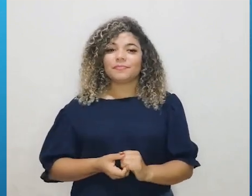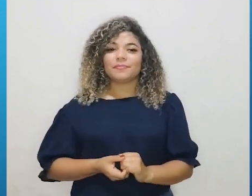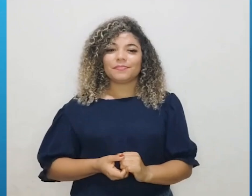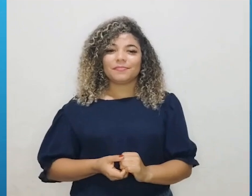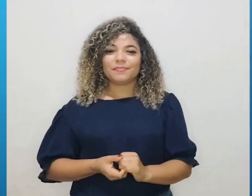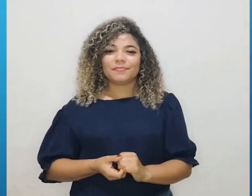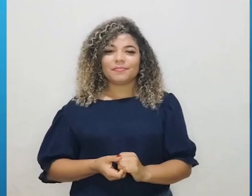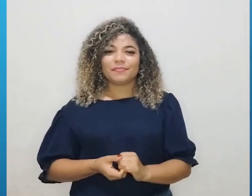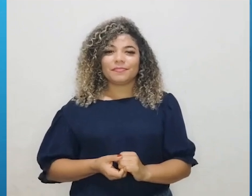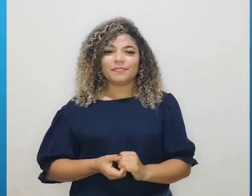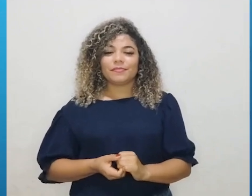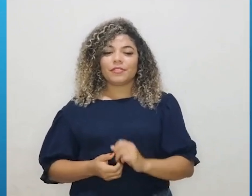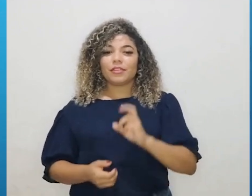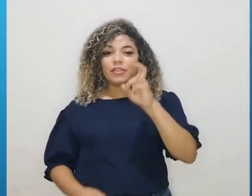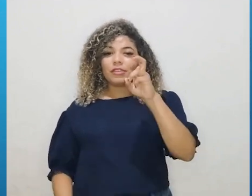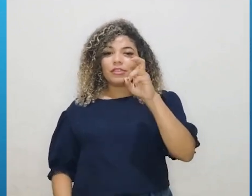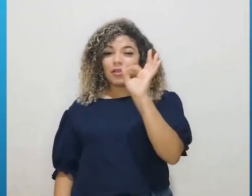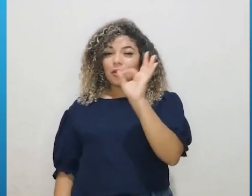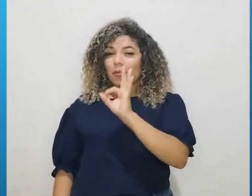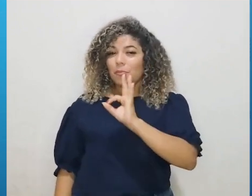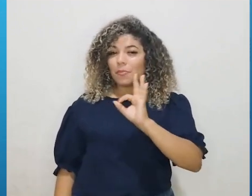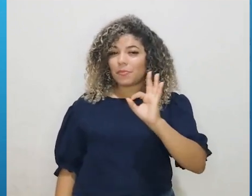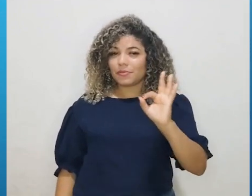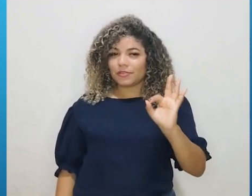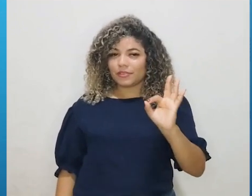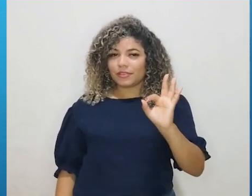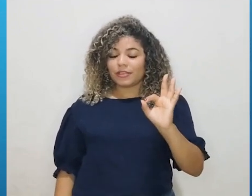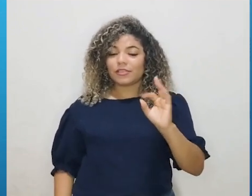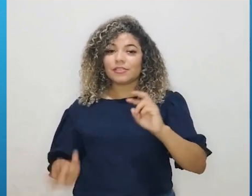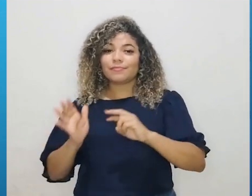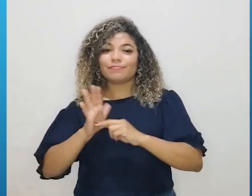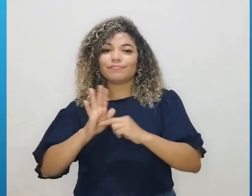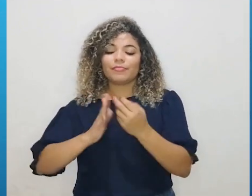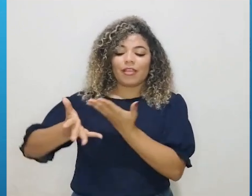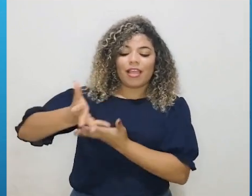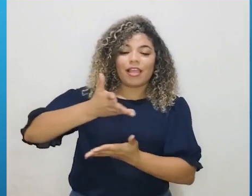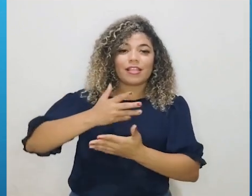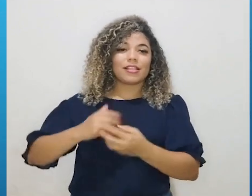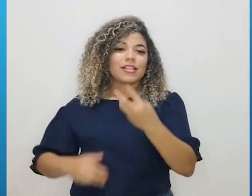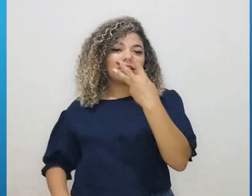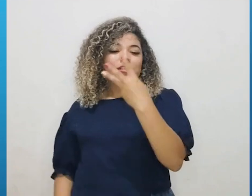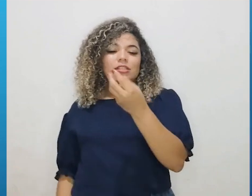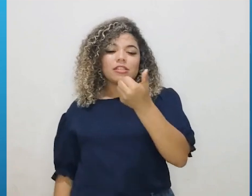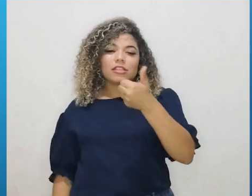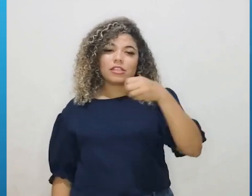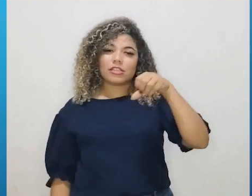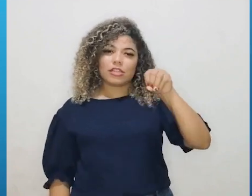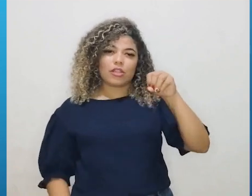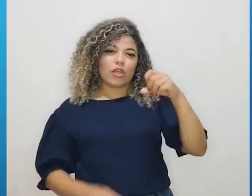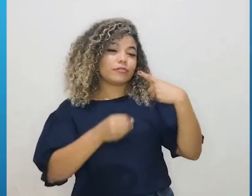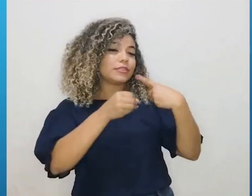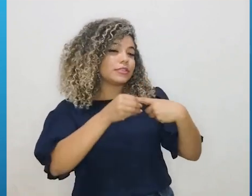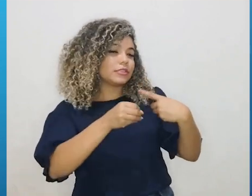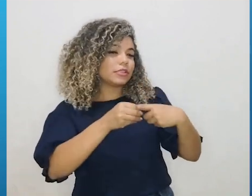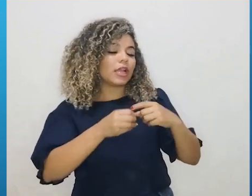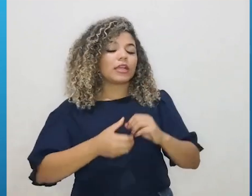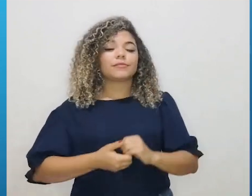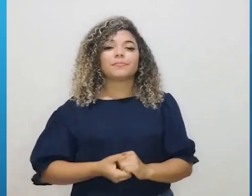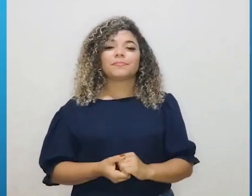Então, 5% vai estar relacionado a 319 cidades.